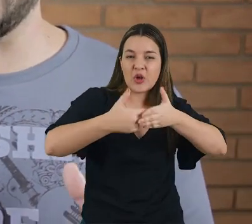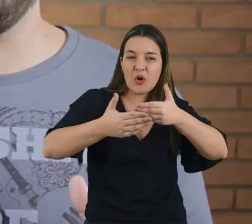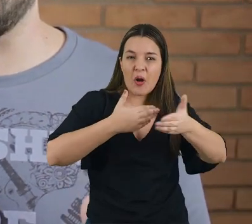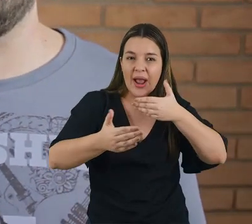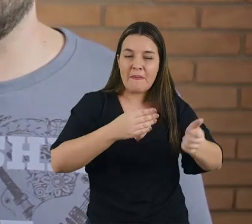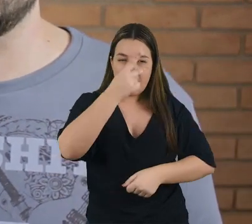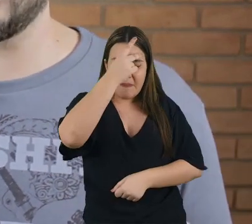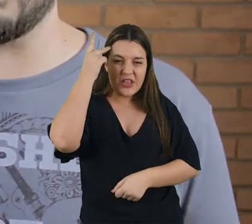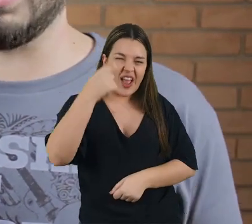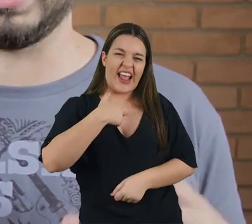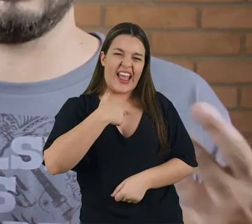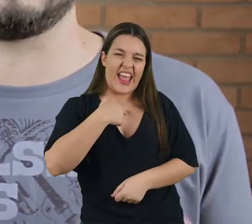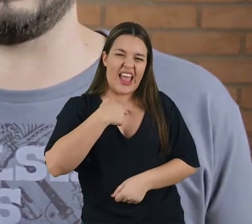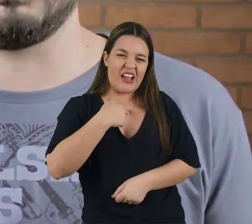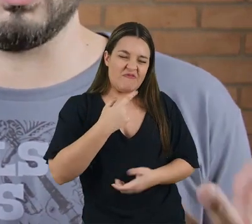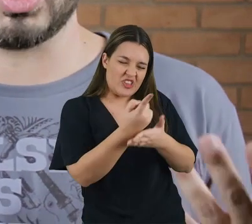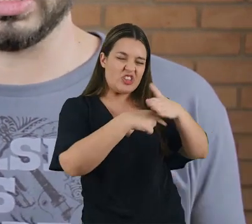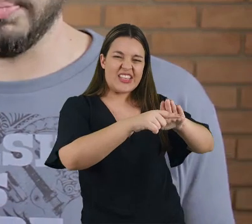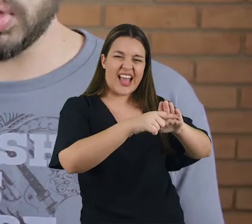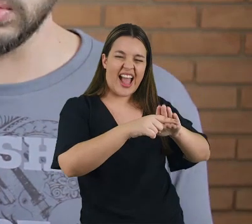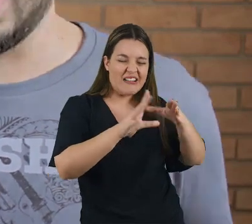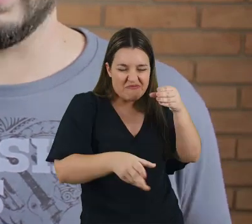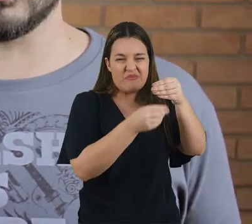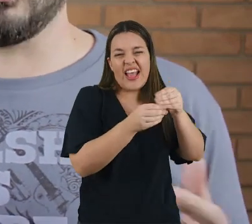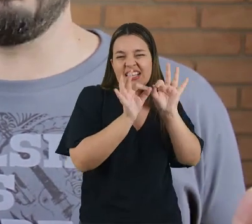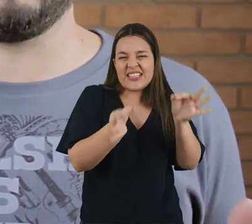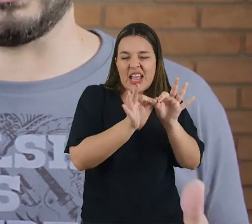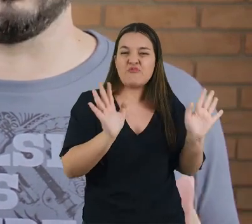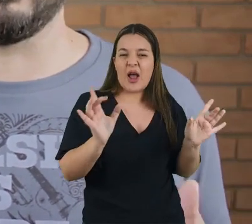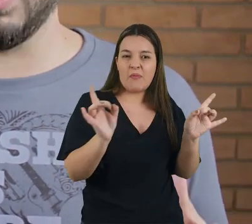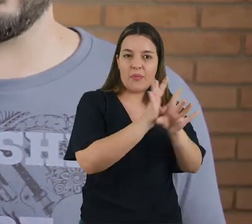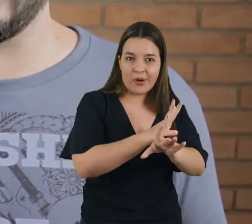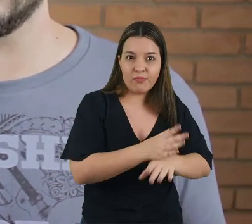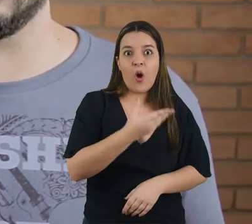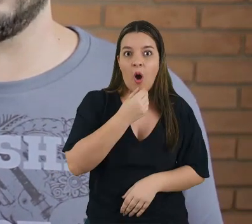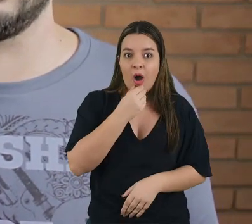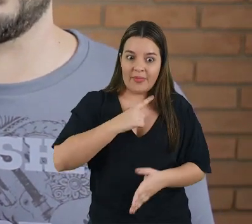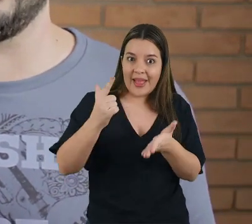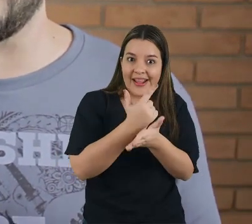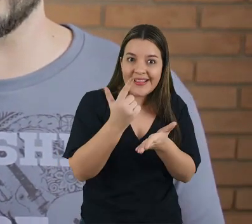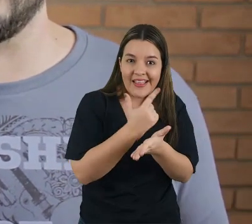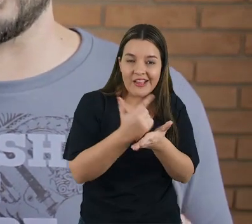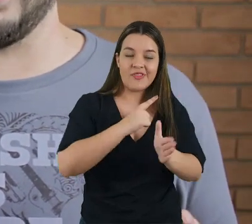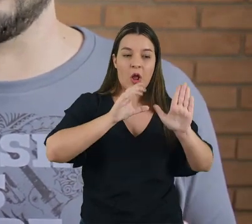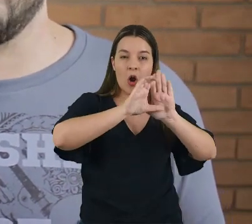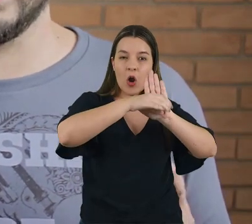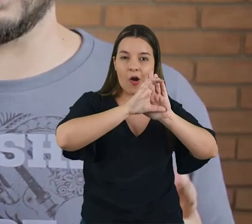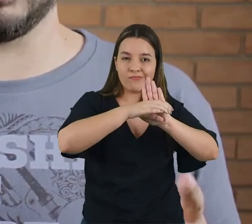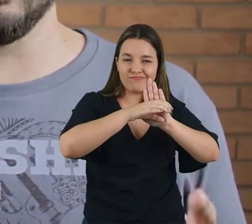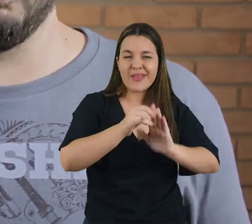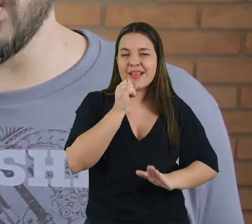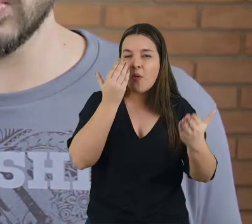alguém ir lá e falar, pô, eu vou jogar uma camada de design numa coisa que já está pronta. Aliás, o Cooper fala no livro About Face que existe um conceito chamado